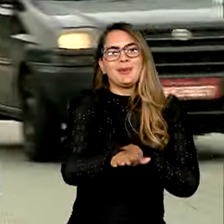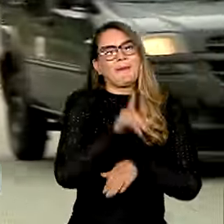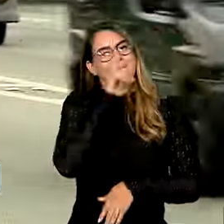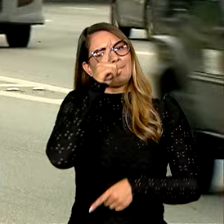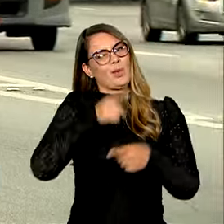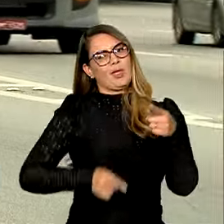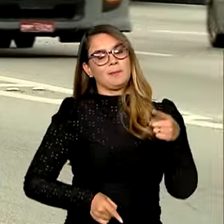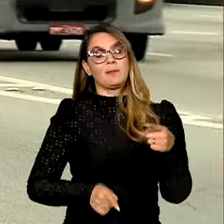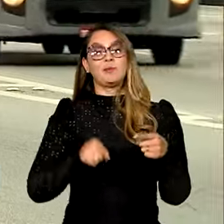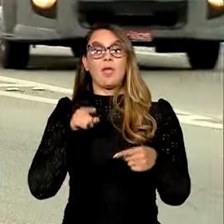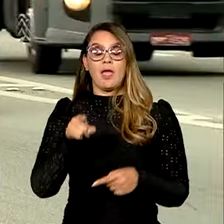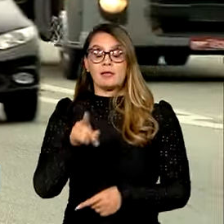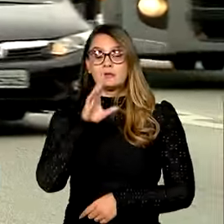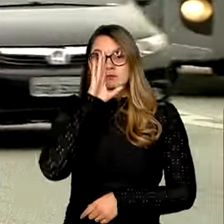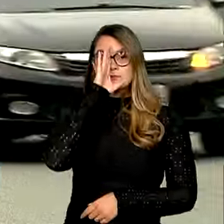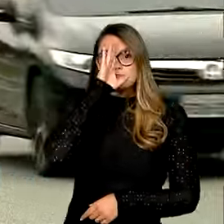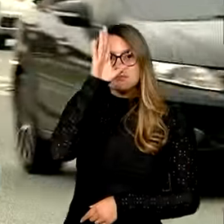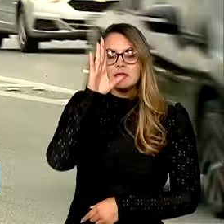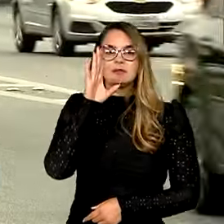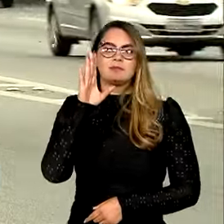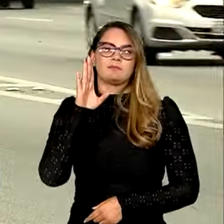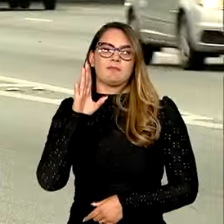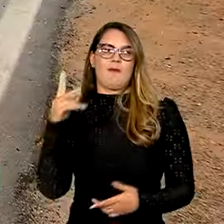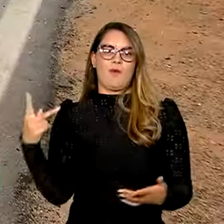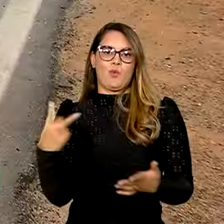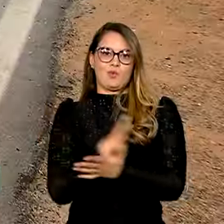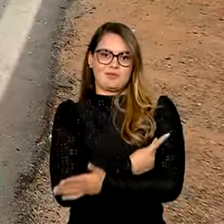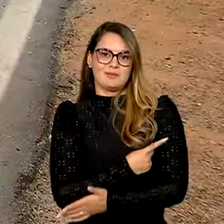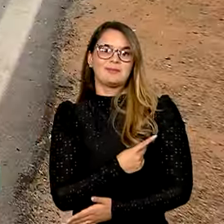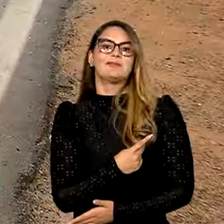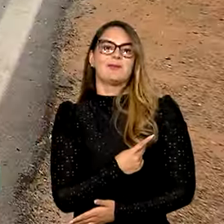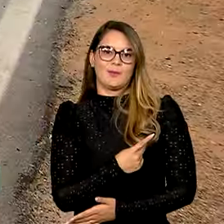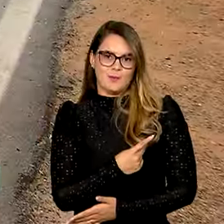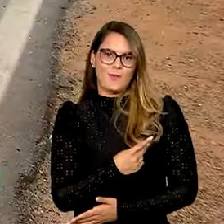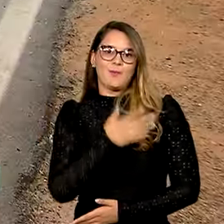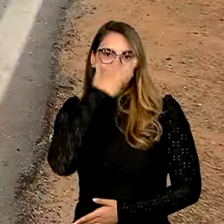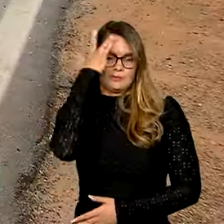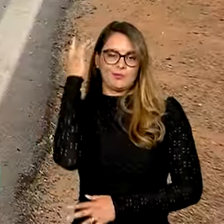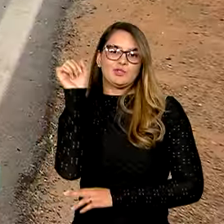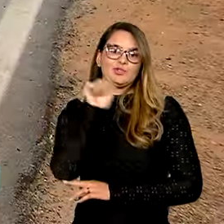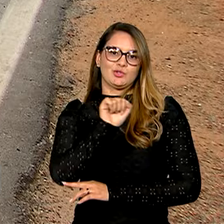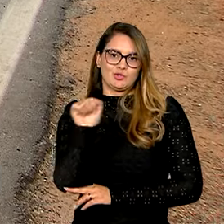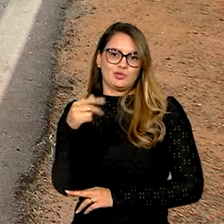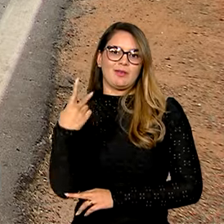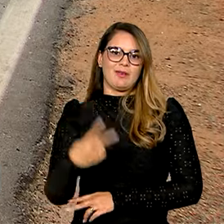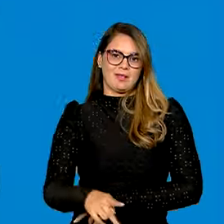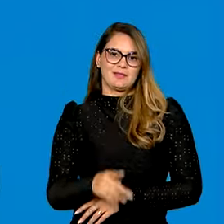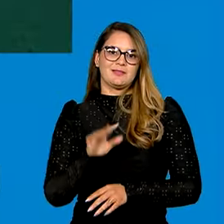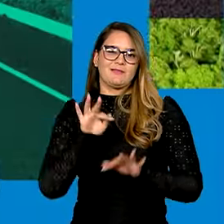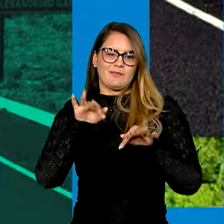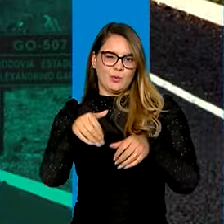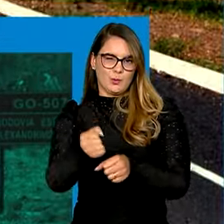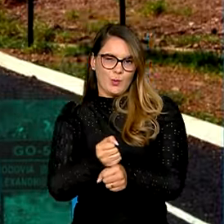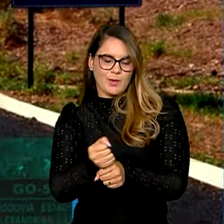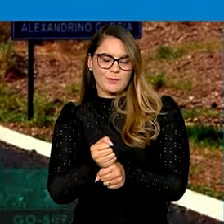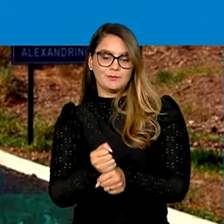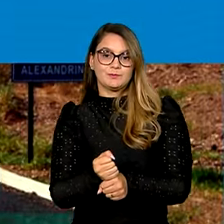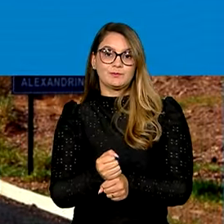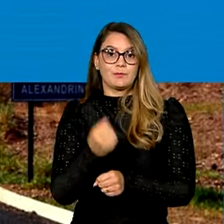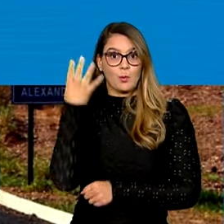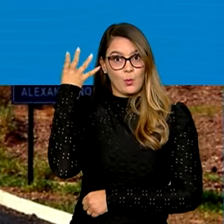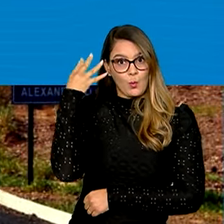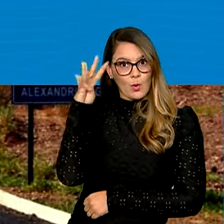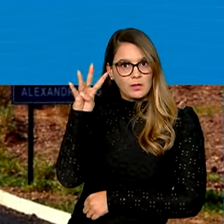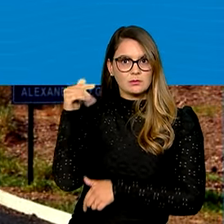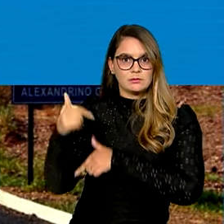Essas foram as infrações mais comuns cometidas pelos motoristas neste fim de ano. Nos quatro dias